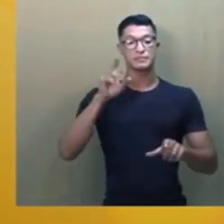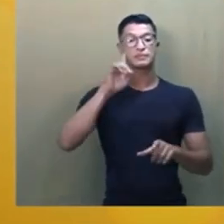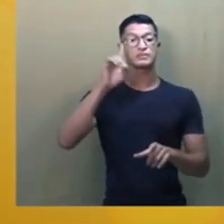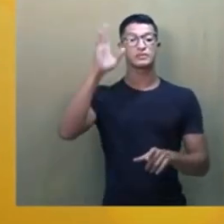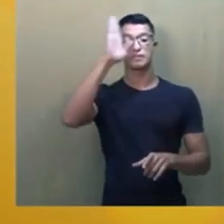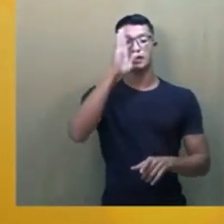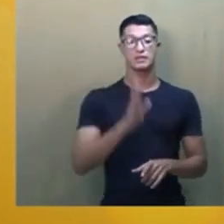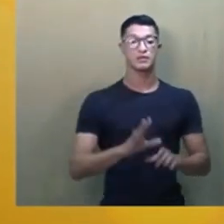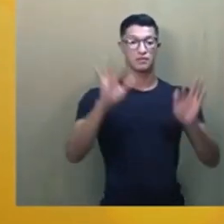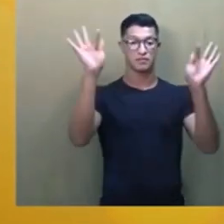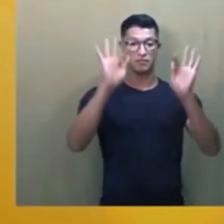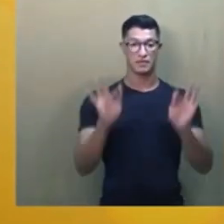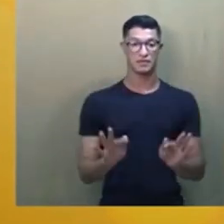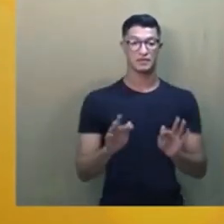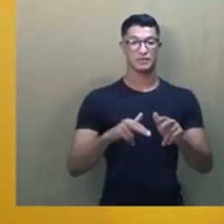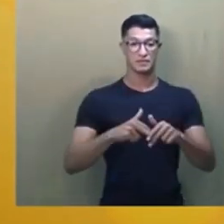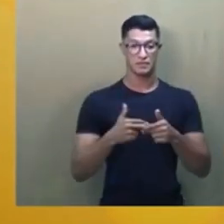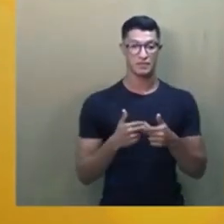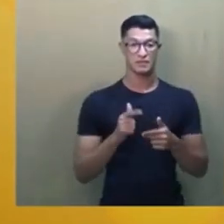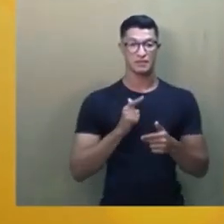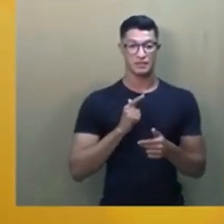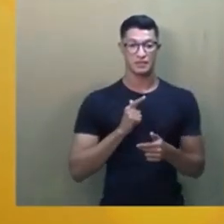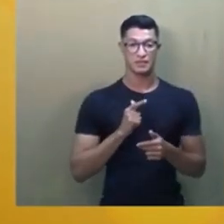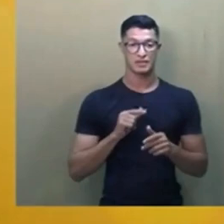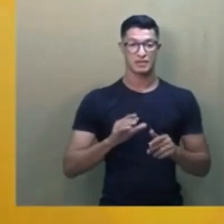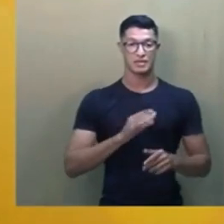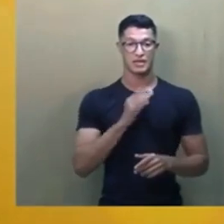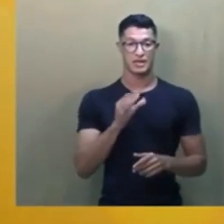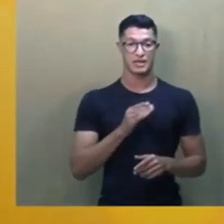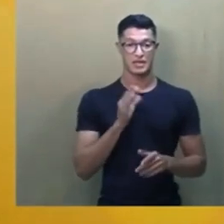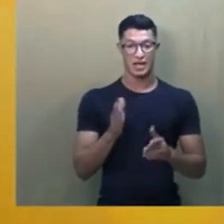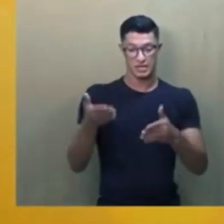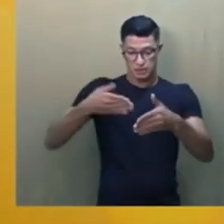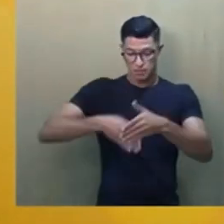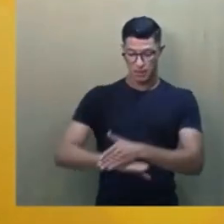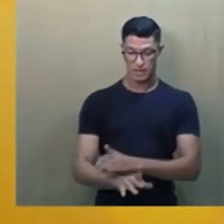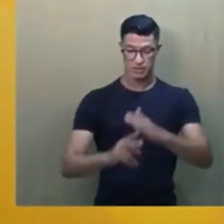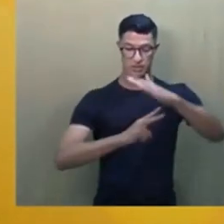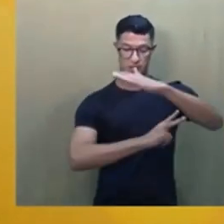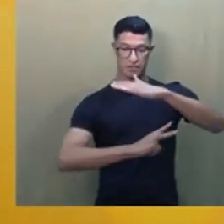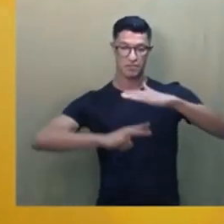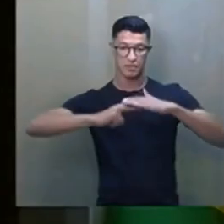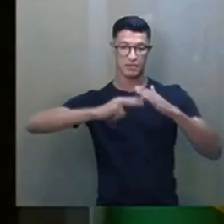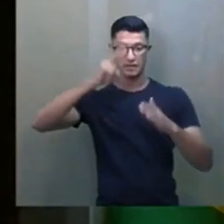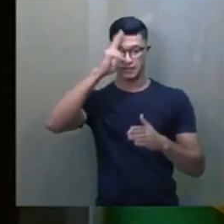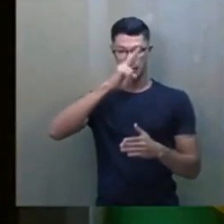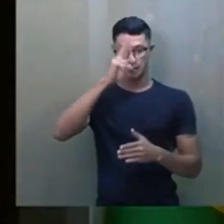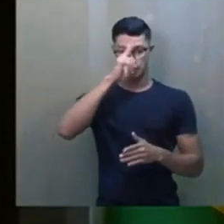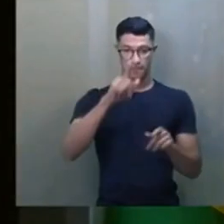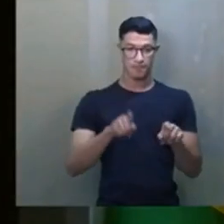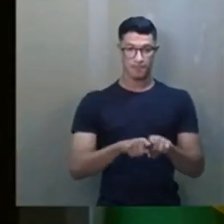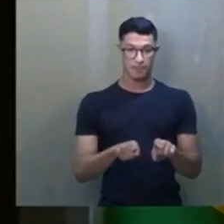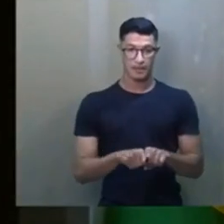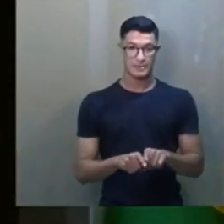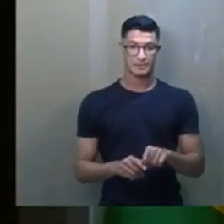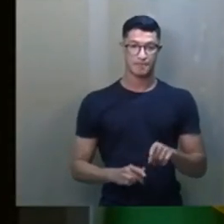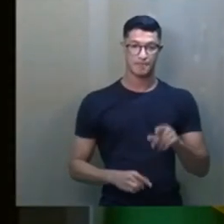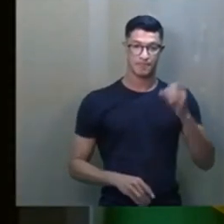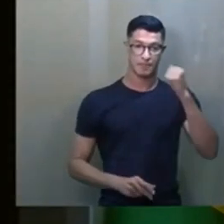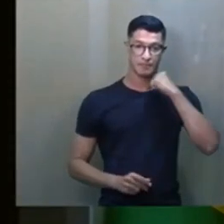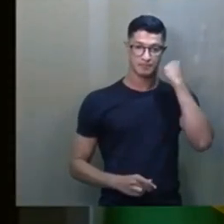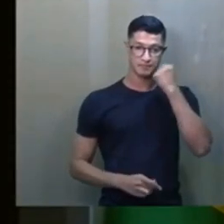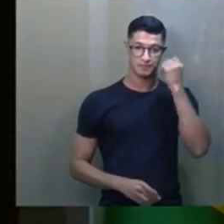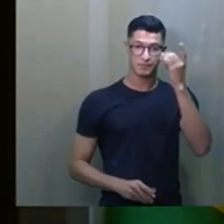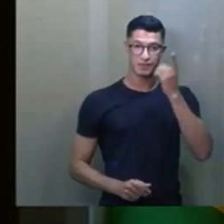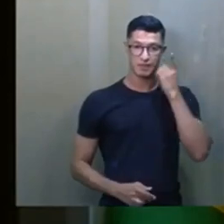estivesse muito feliz. E para o último caso, caridade debaixo da ponte. Para lembrar também de um grande senador,